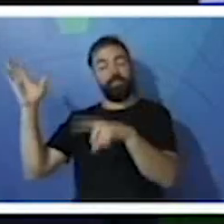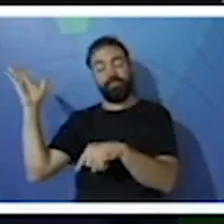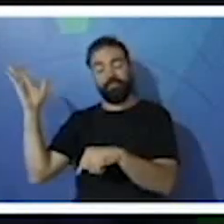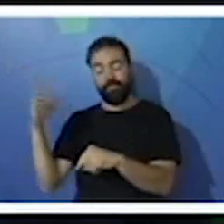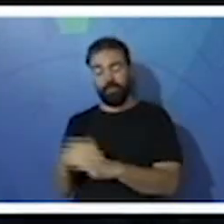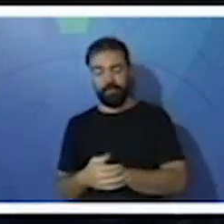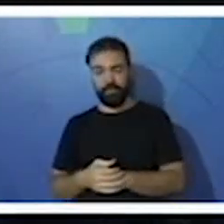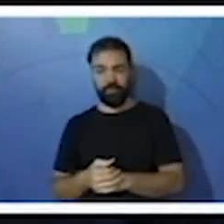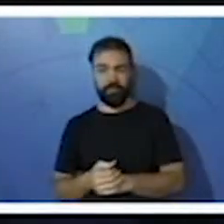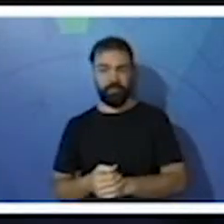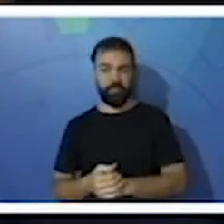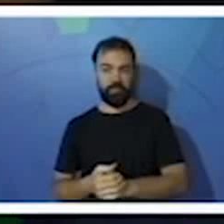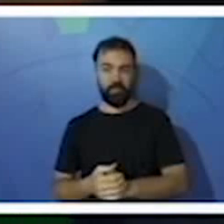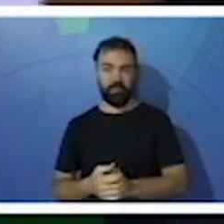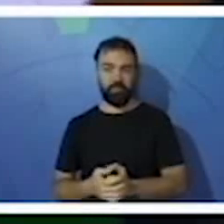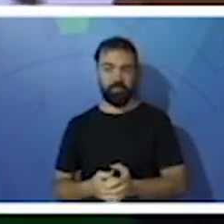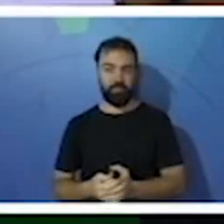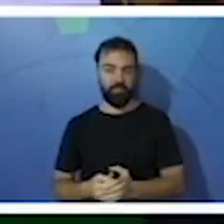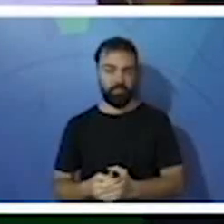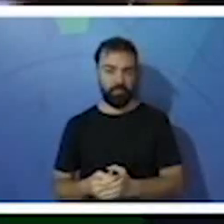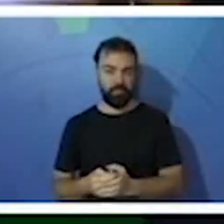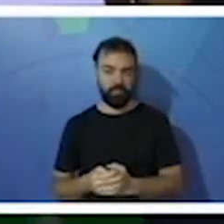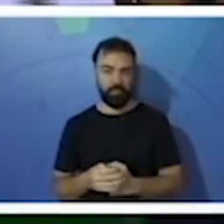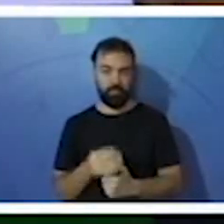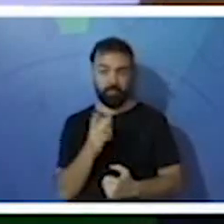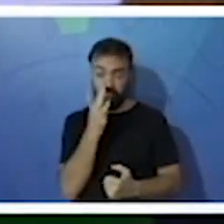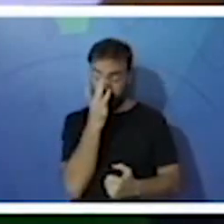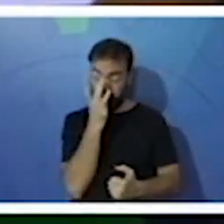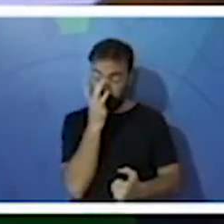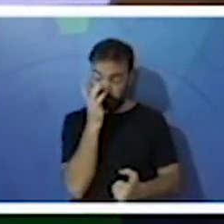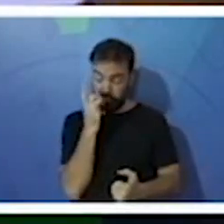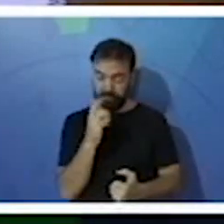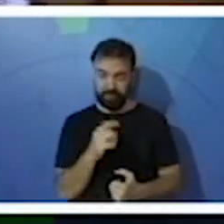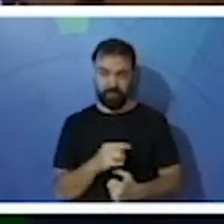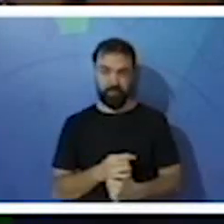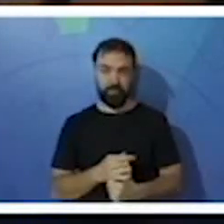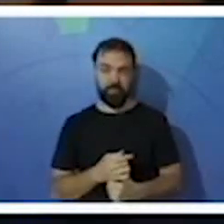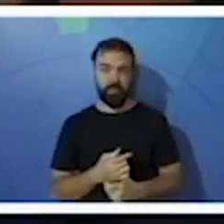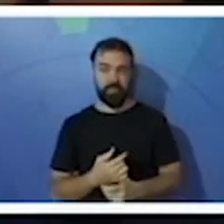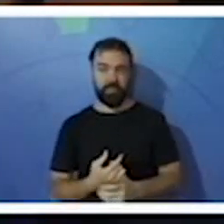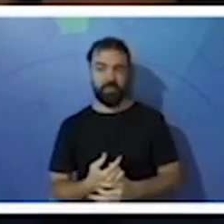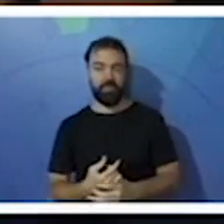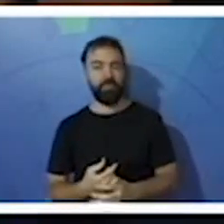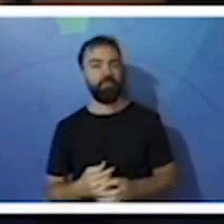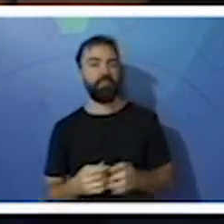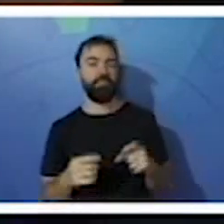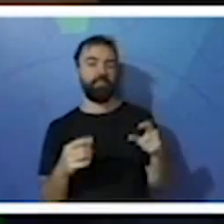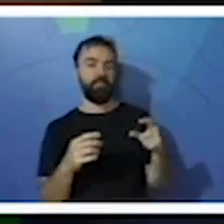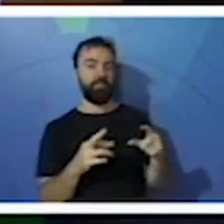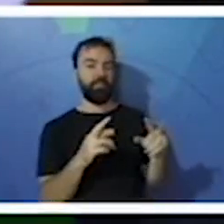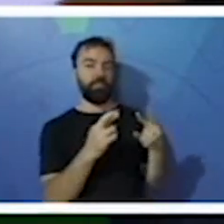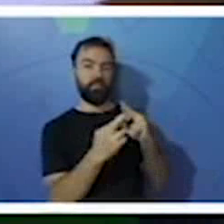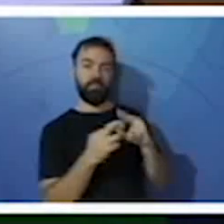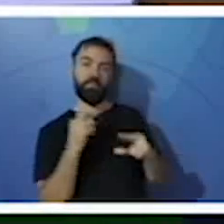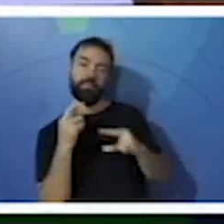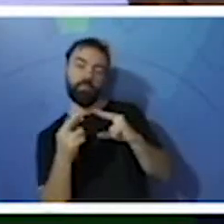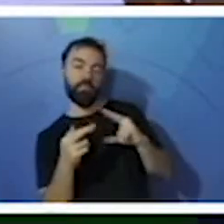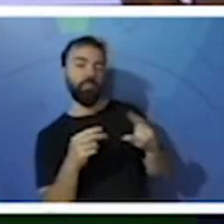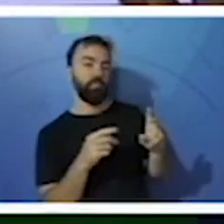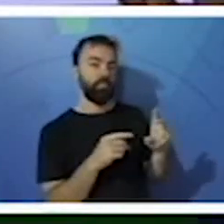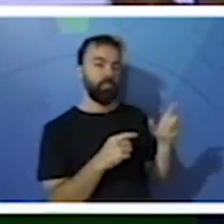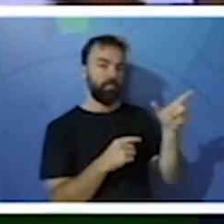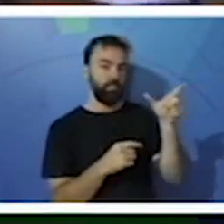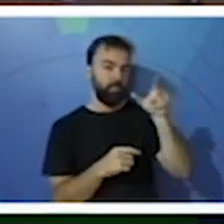215, onde estava a turma do Luan tentando relacionar as aves com o tipo de